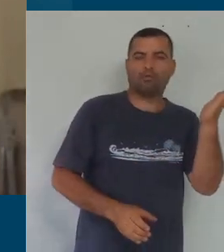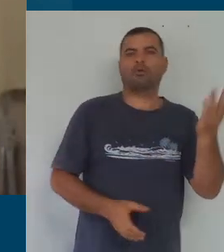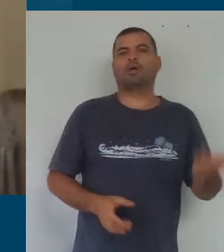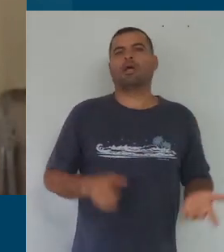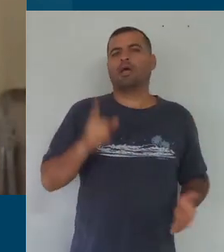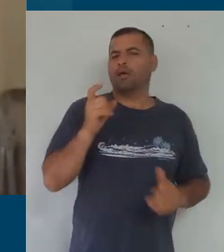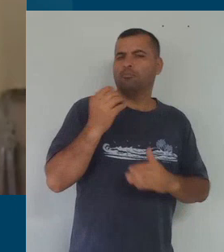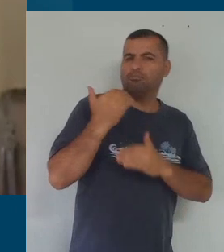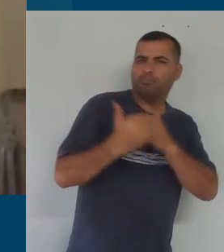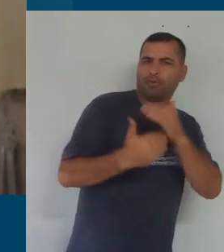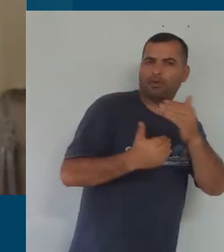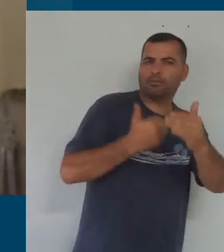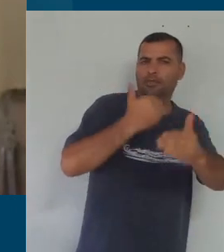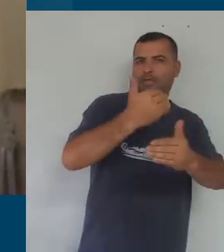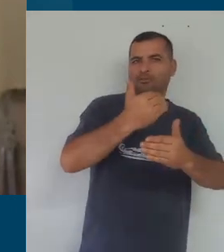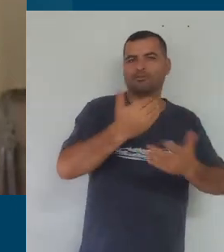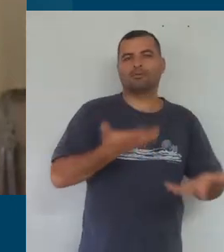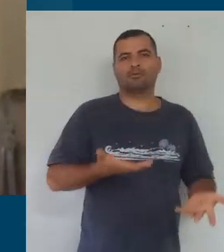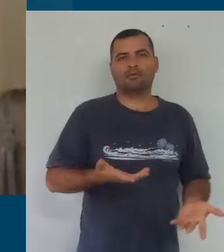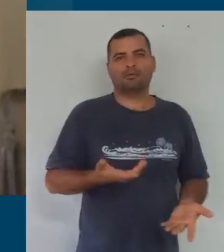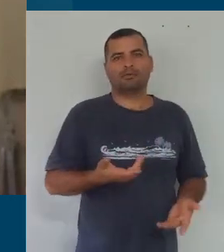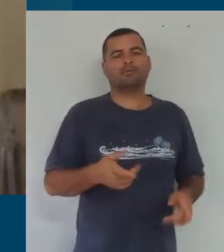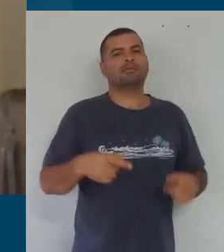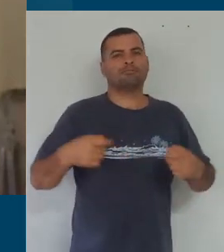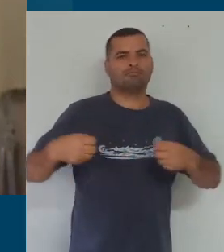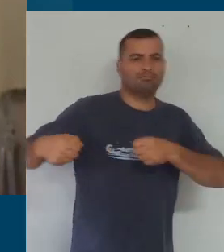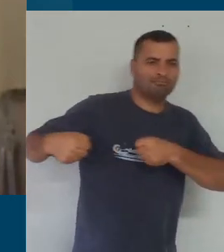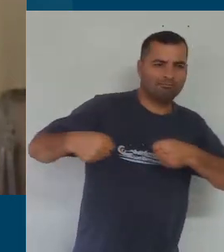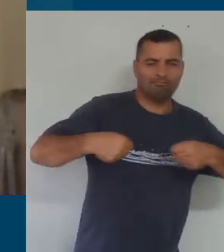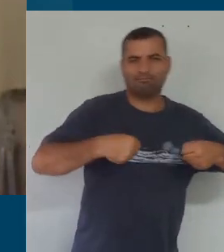de tensão e ele também é uma disputa de poder.